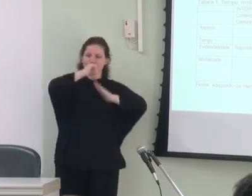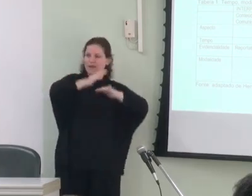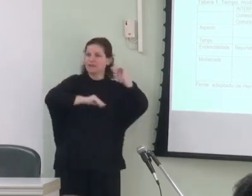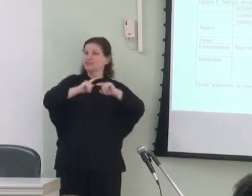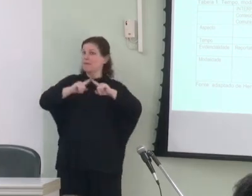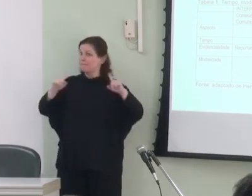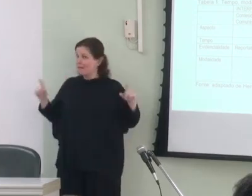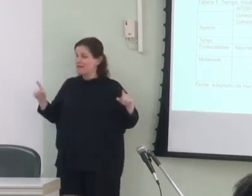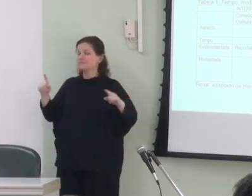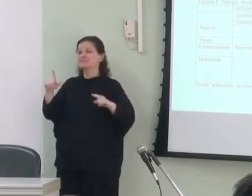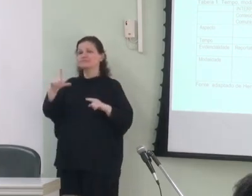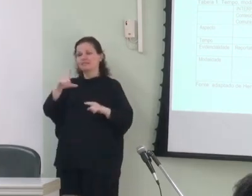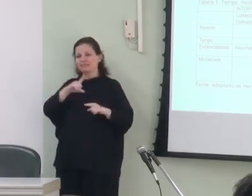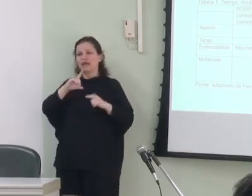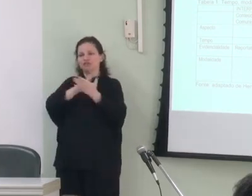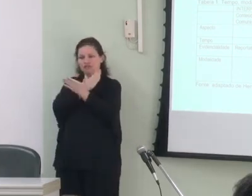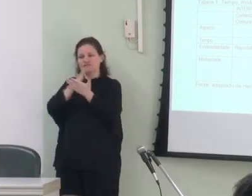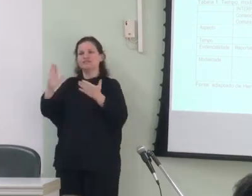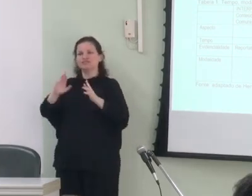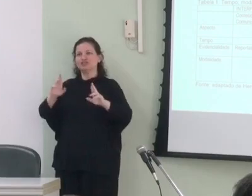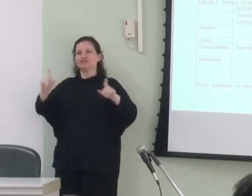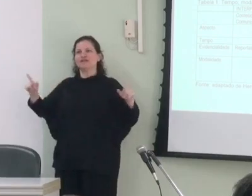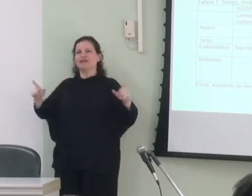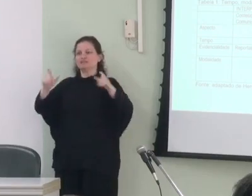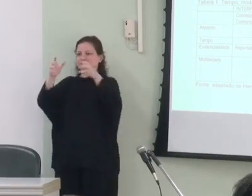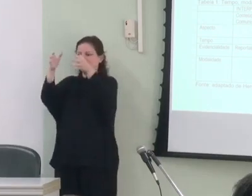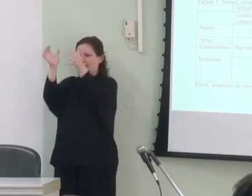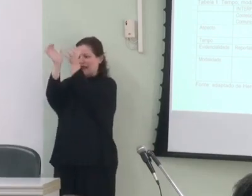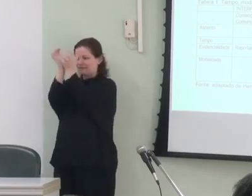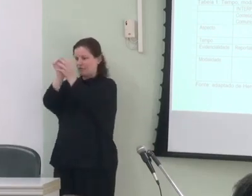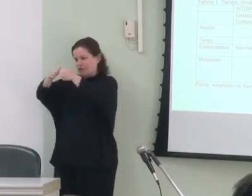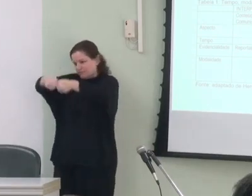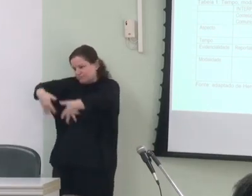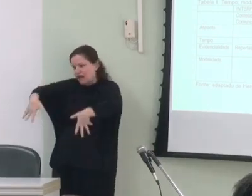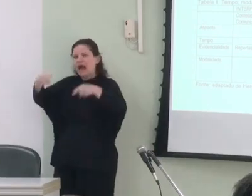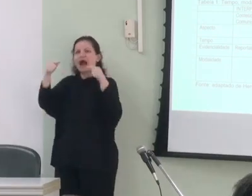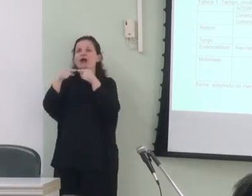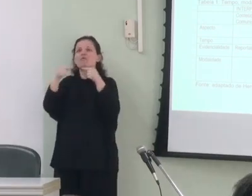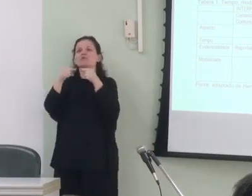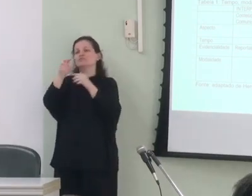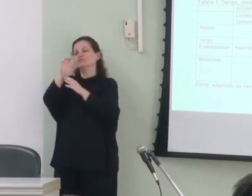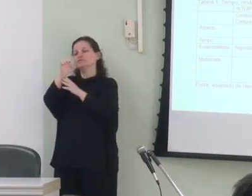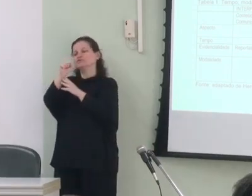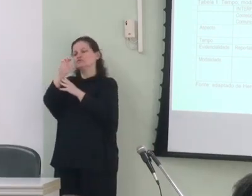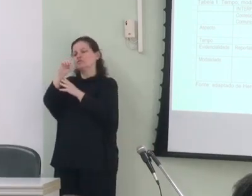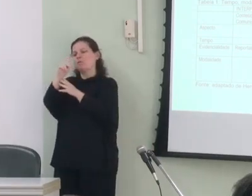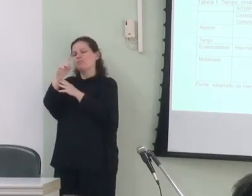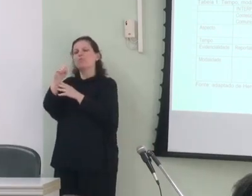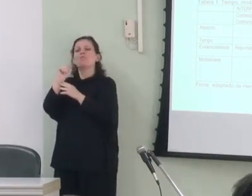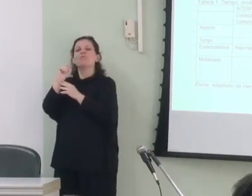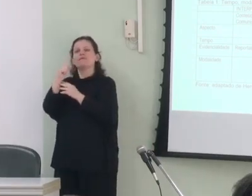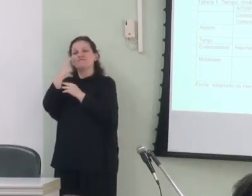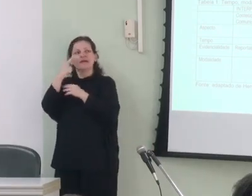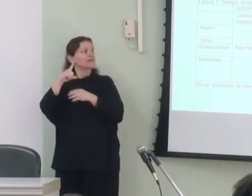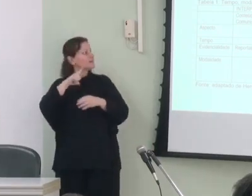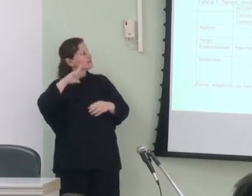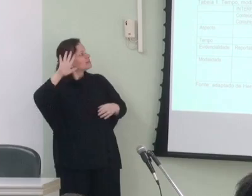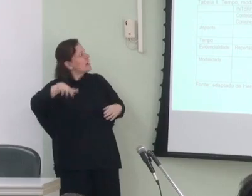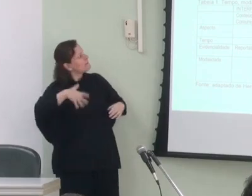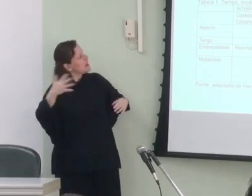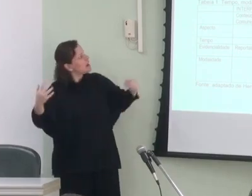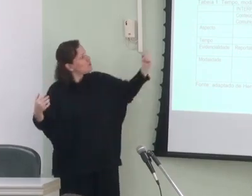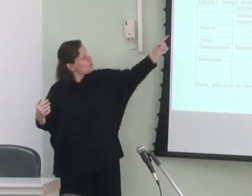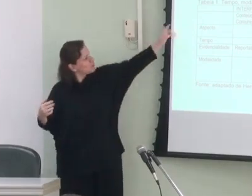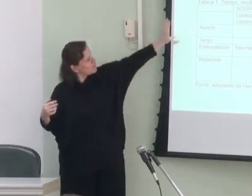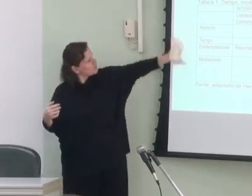mas elas se dividem em diferentes subcategorias de acordo com o seu escopo. É o que a gente vê na tabela 1, em